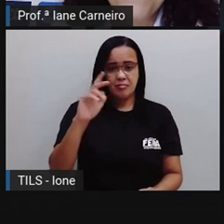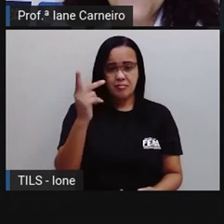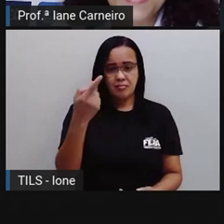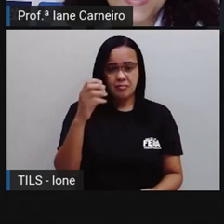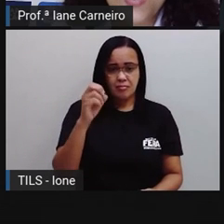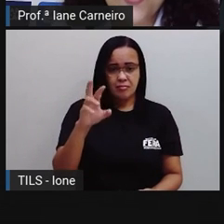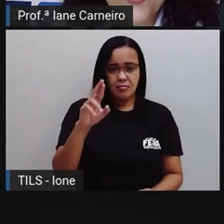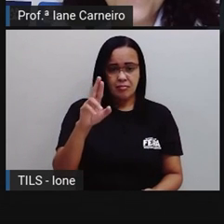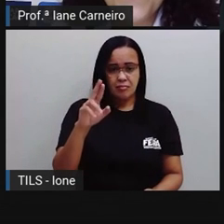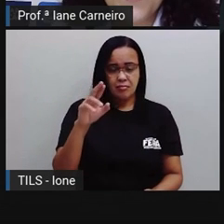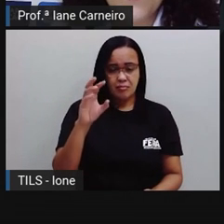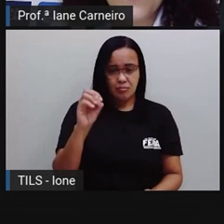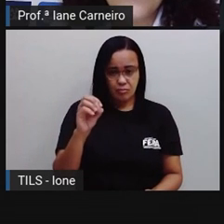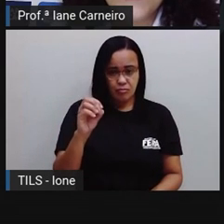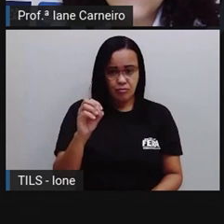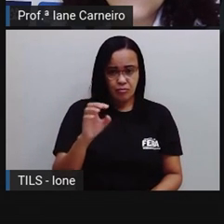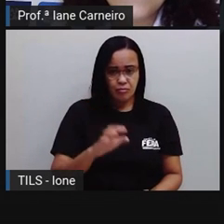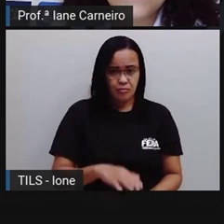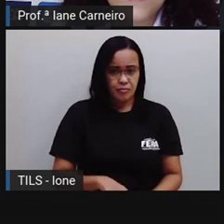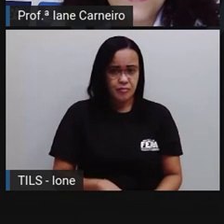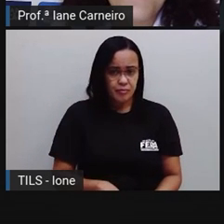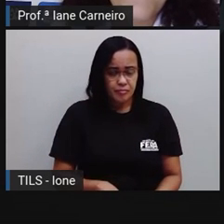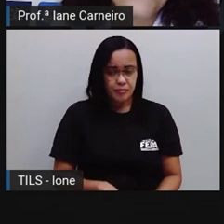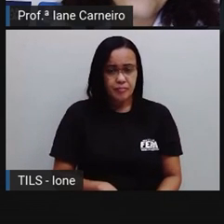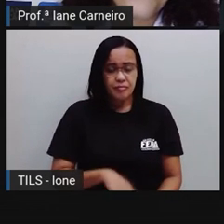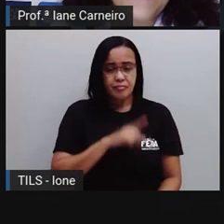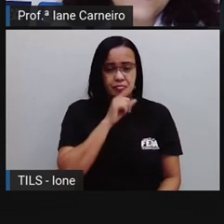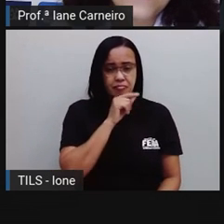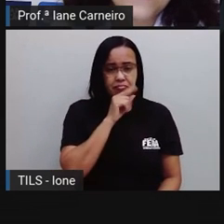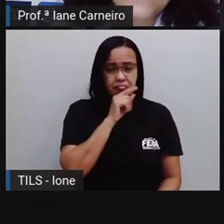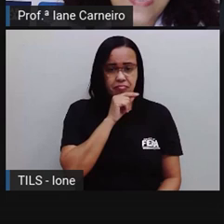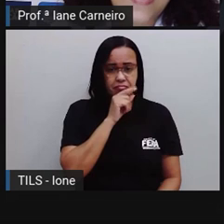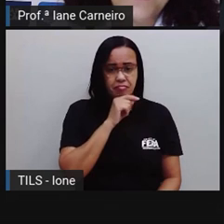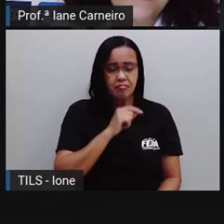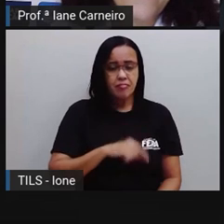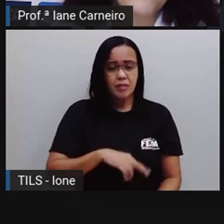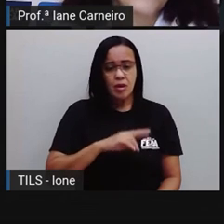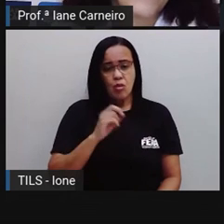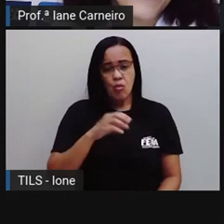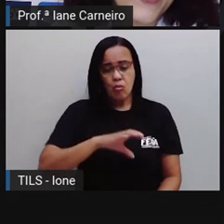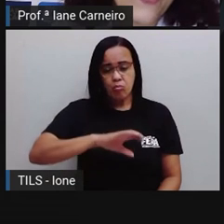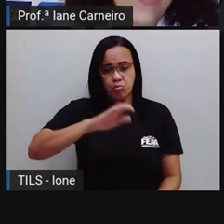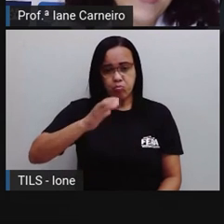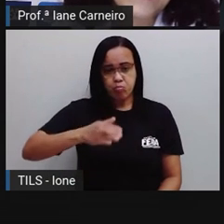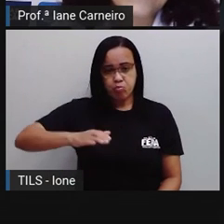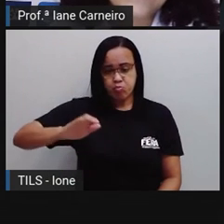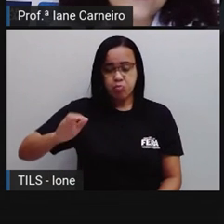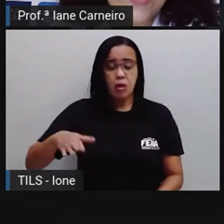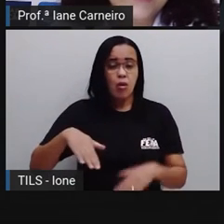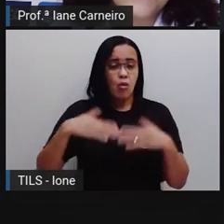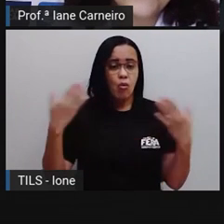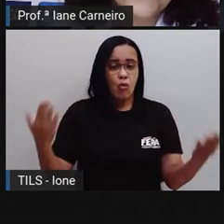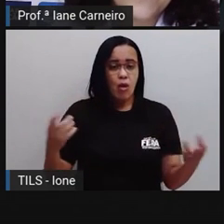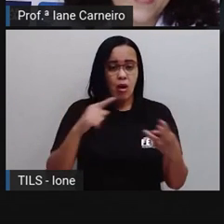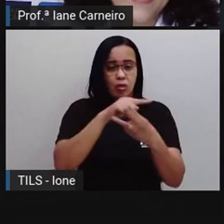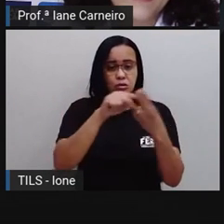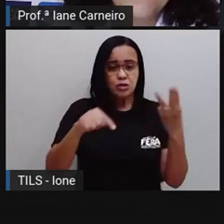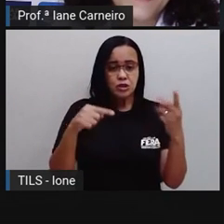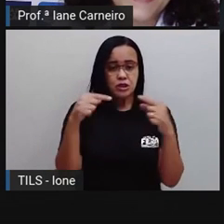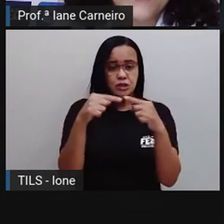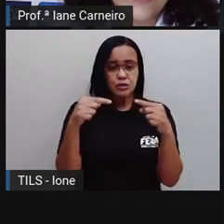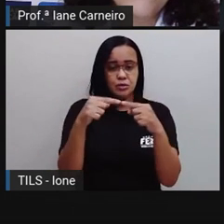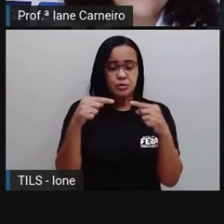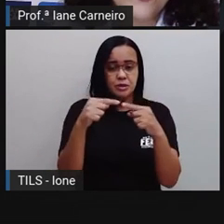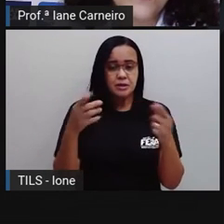camelo? Ou letra C, papagaio? Qual é que tá escrito ali? É